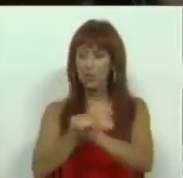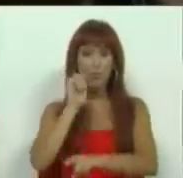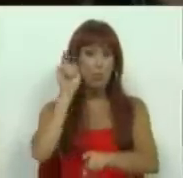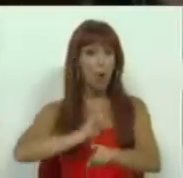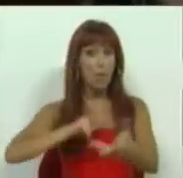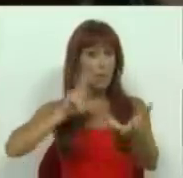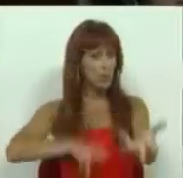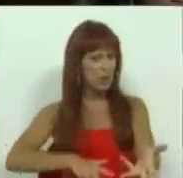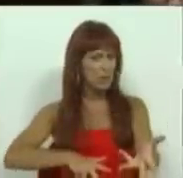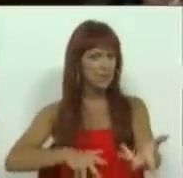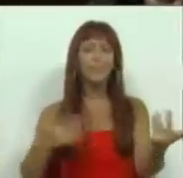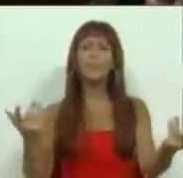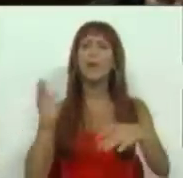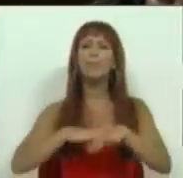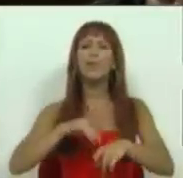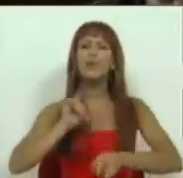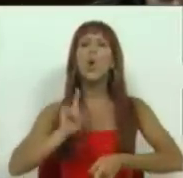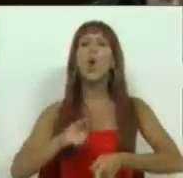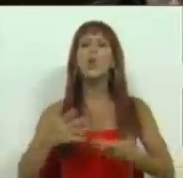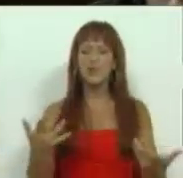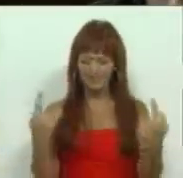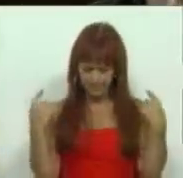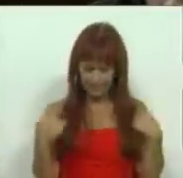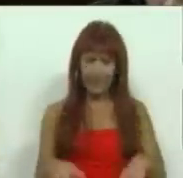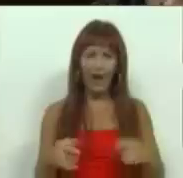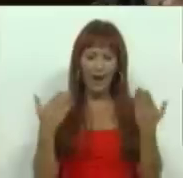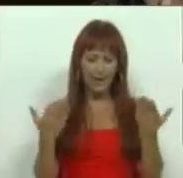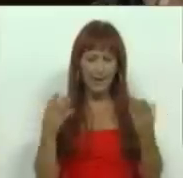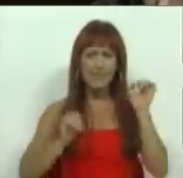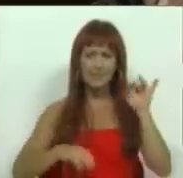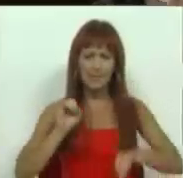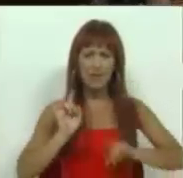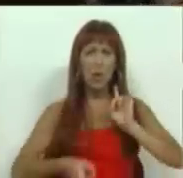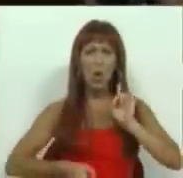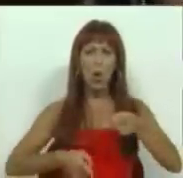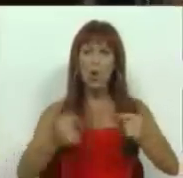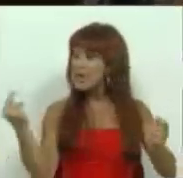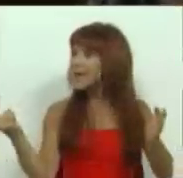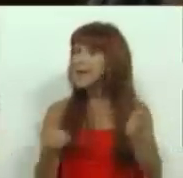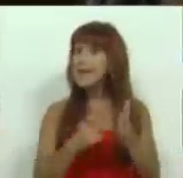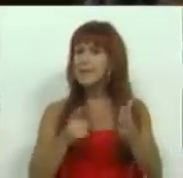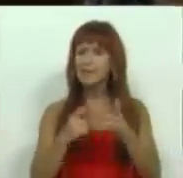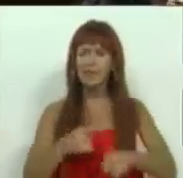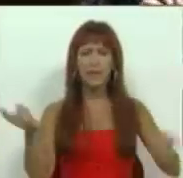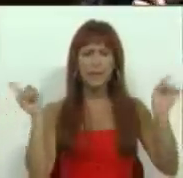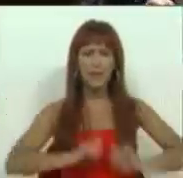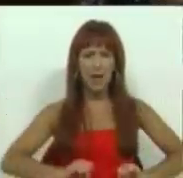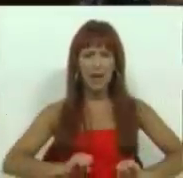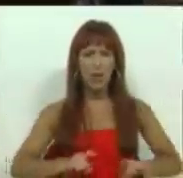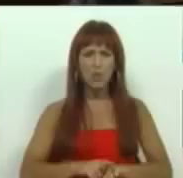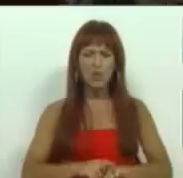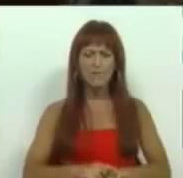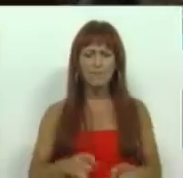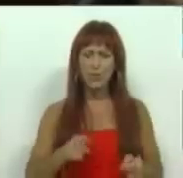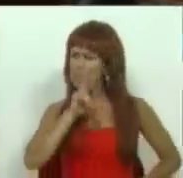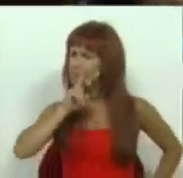trabalhadoras portuguesas. E por isso o que está exatamente aqui em causa é a necessidade também de uma